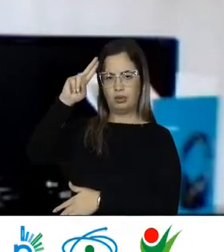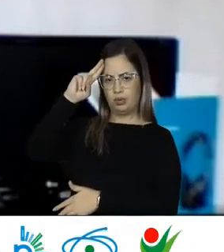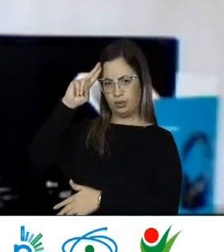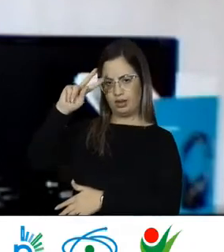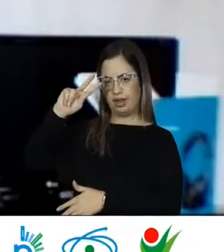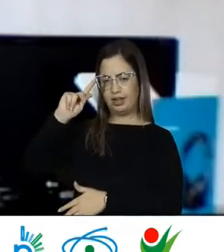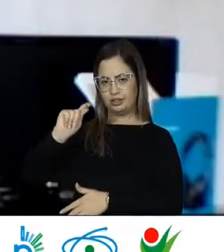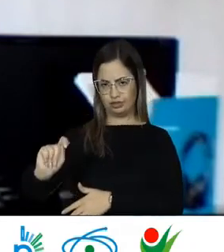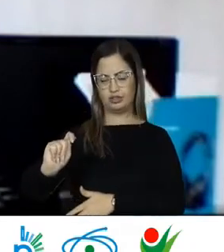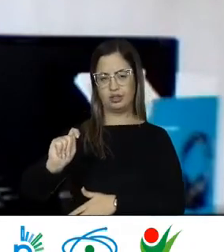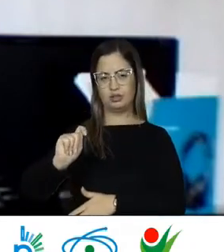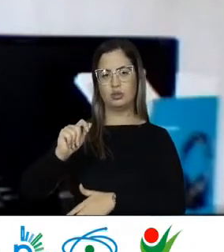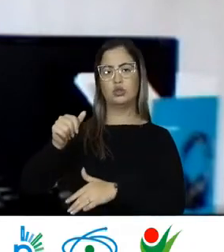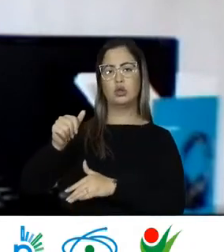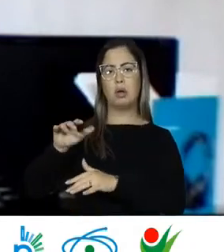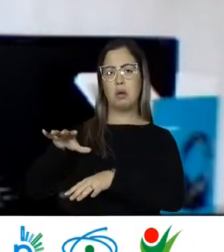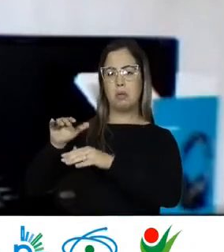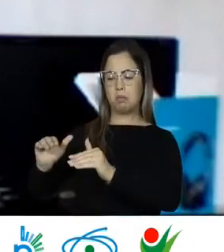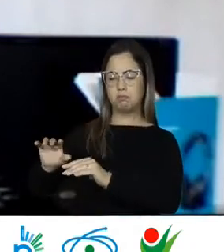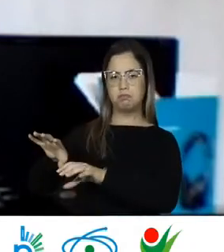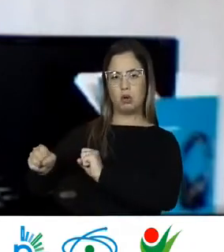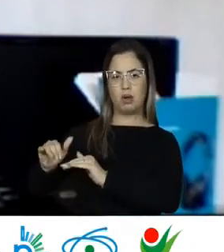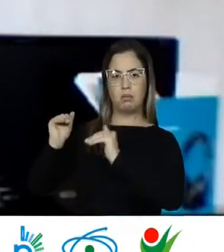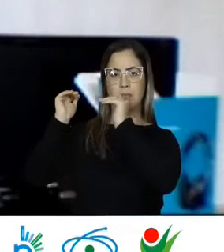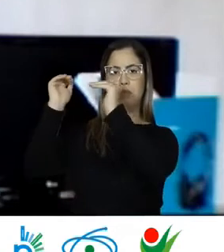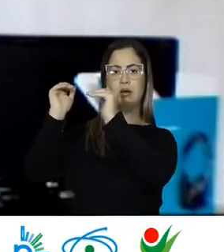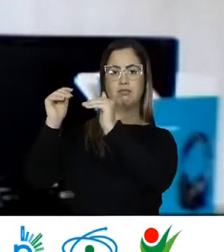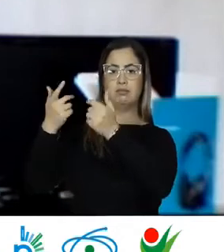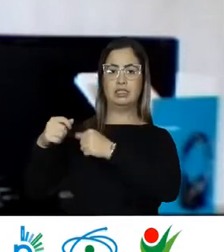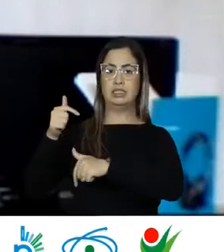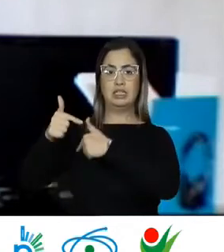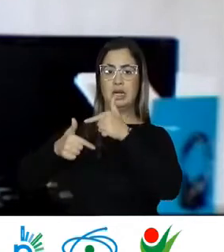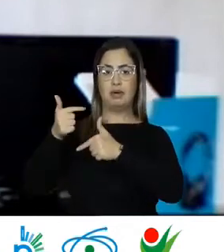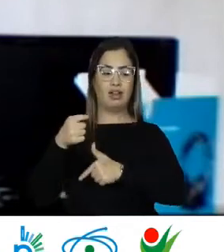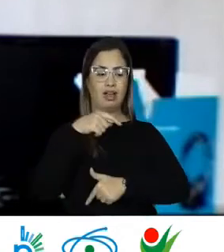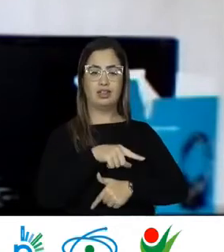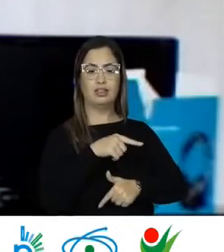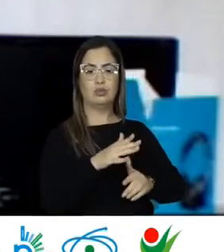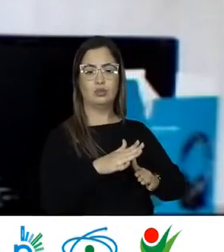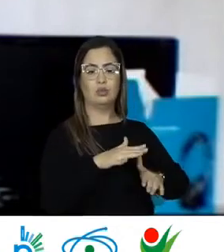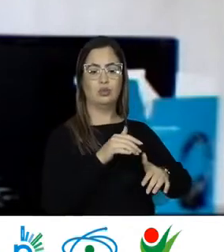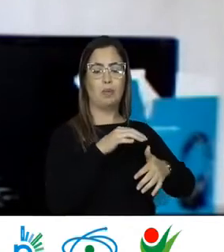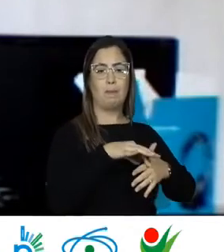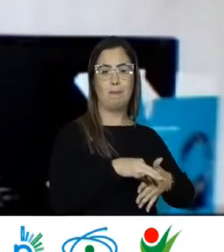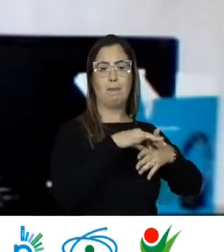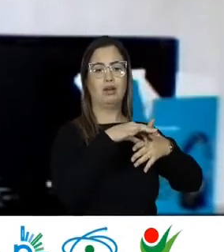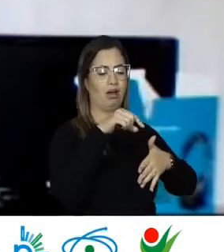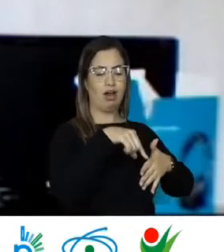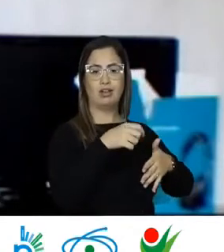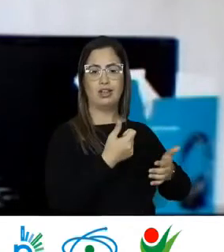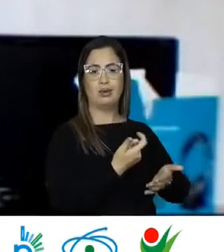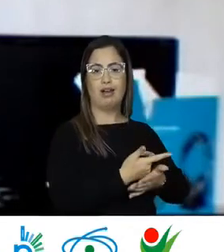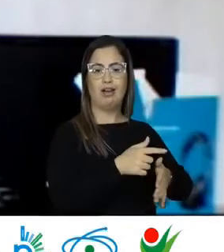Com formação superior E chegam aqui E vão ter que trabalhar No frigorífico No frigorífico Eu penso Nas pessoas Que eu entrevisto